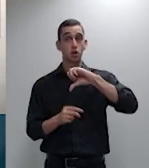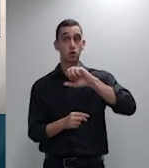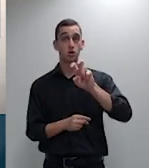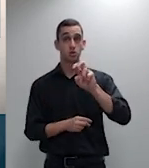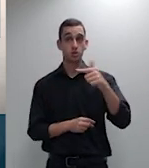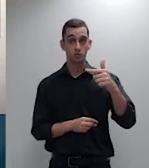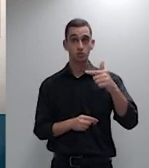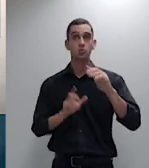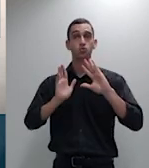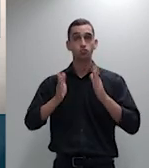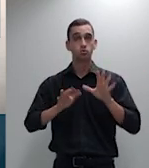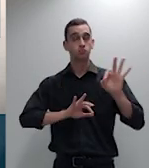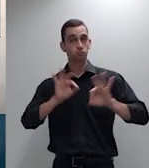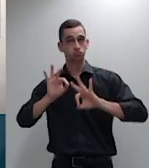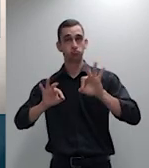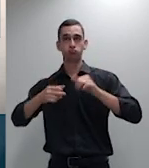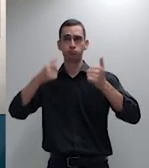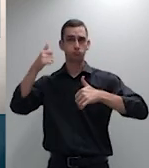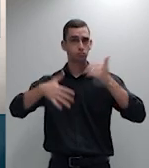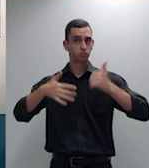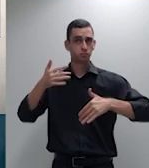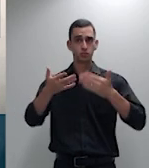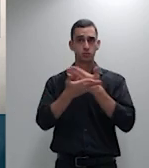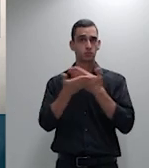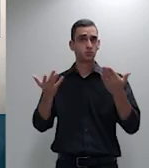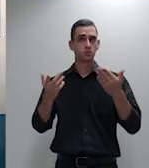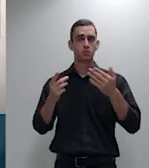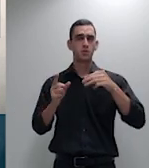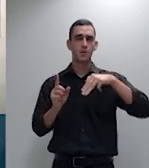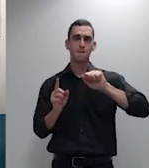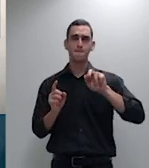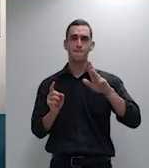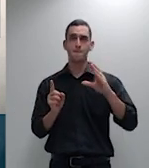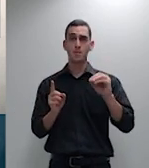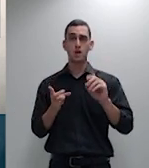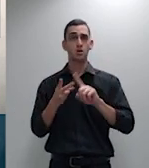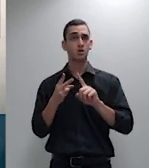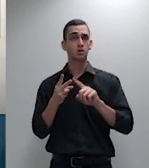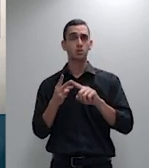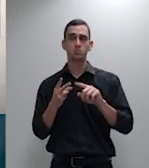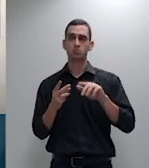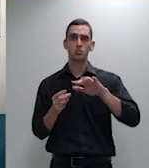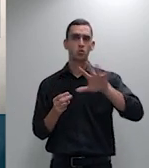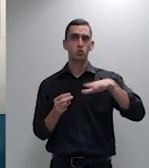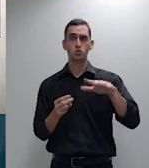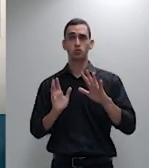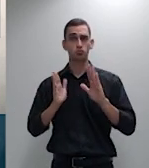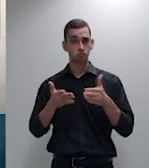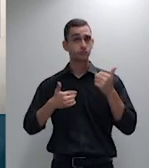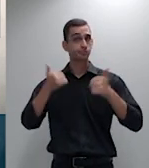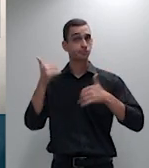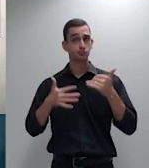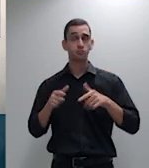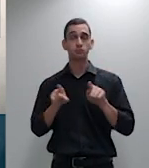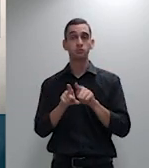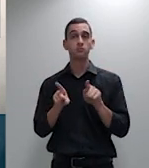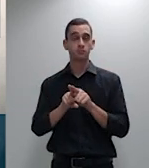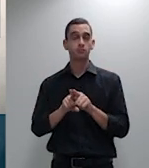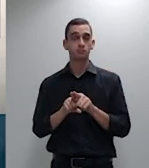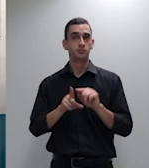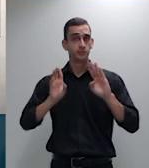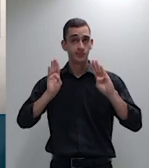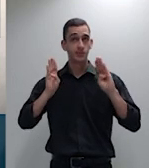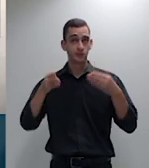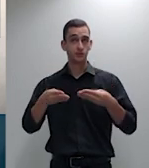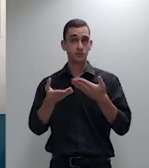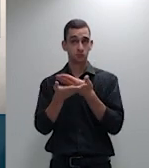pelo doutor Marco Túlio quanto pela doutora Ana Basílio e tratada em aspectos específicos pelos demais colegas então evidentemente não